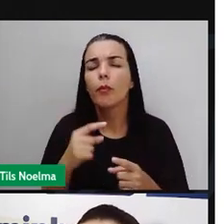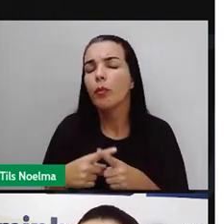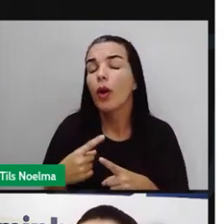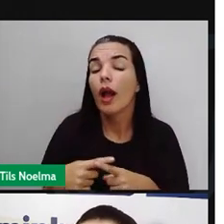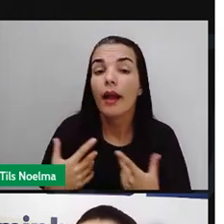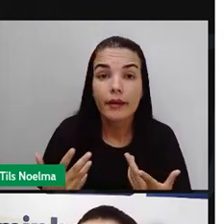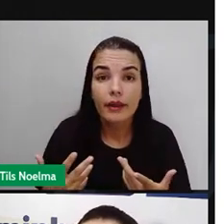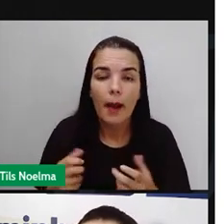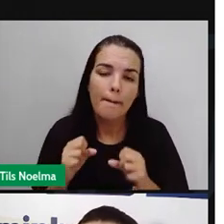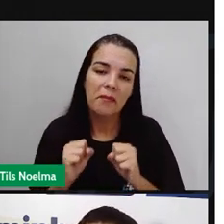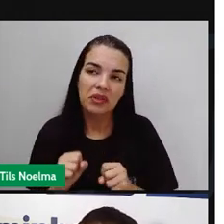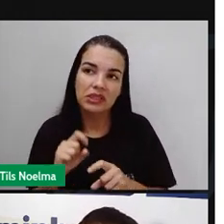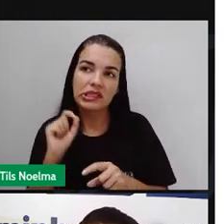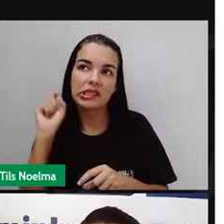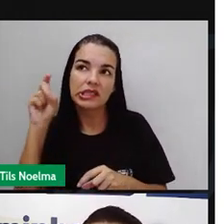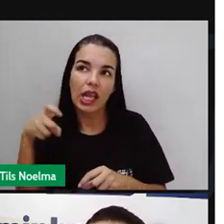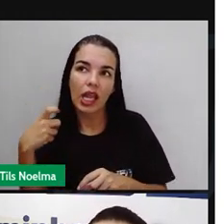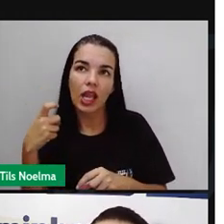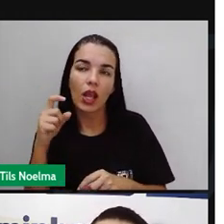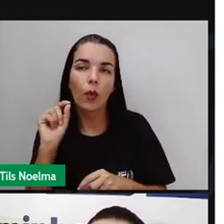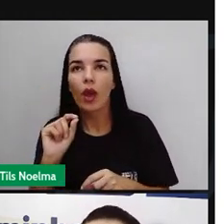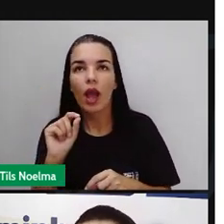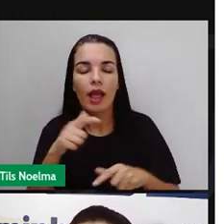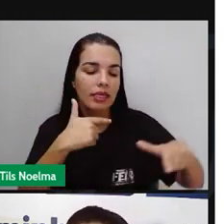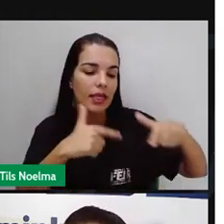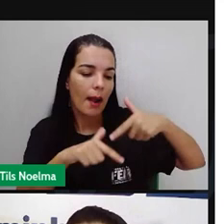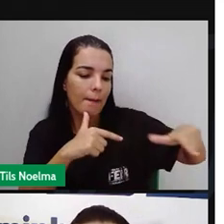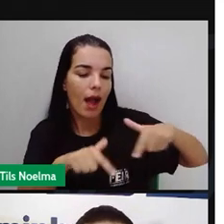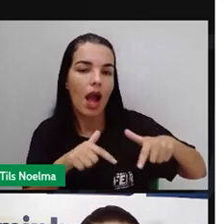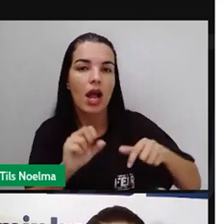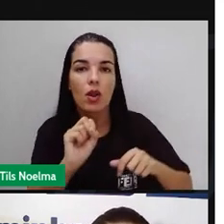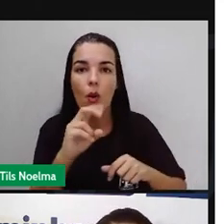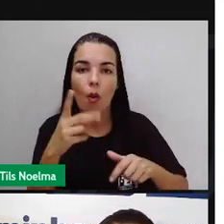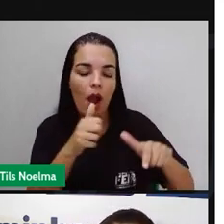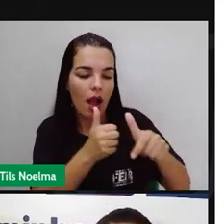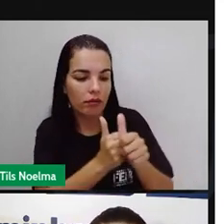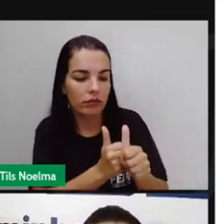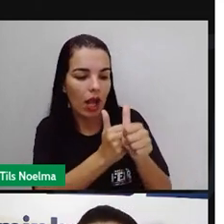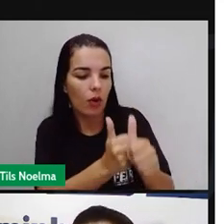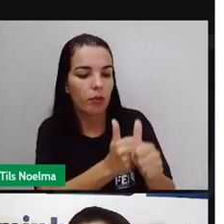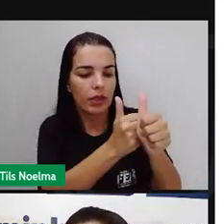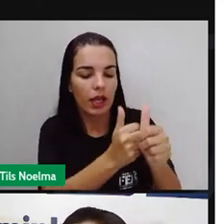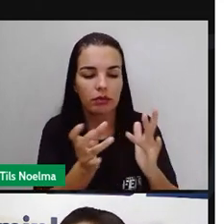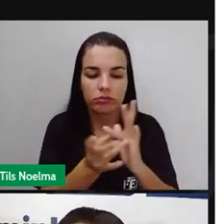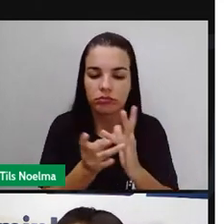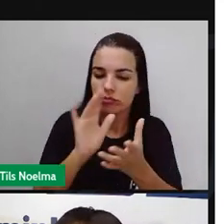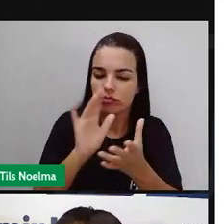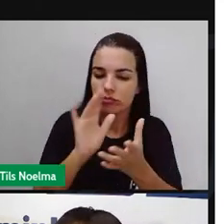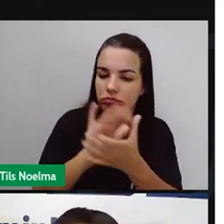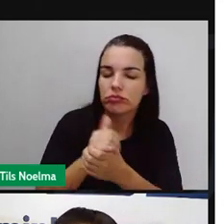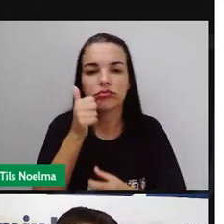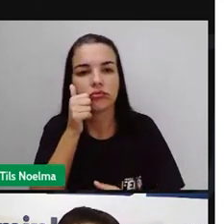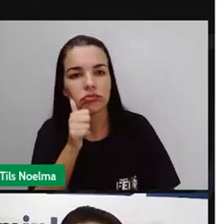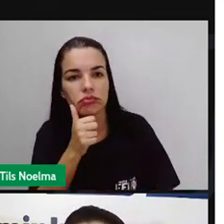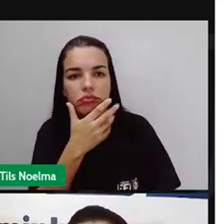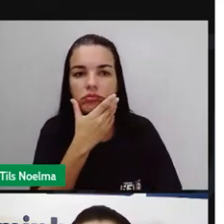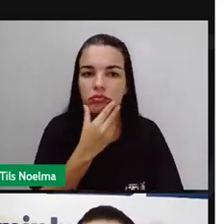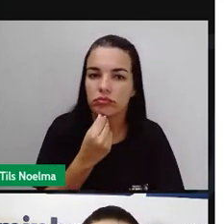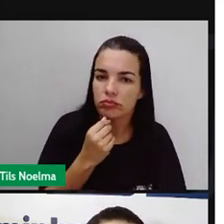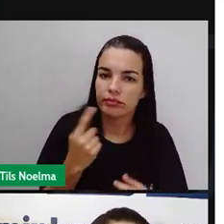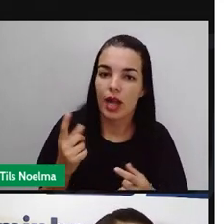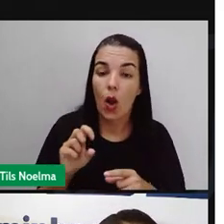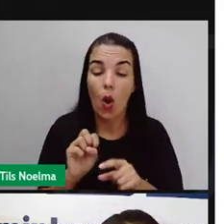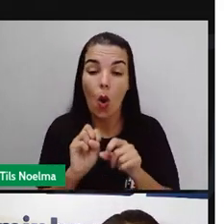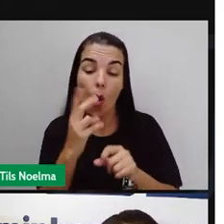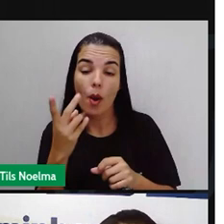oferta de emprego, pode ter sido para acompanhar o marido, ou para acompanhar a esposa, ou porque a família do esposo é